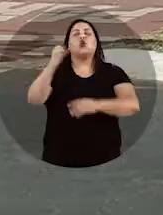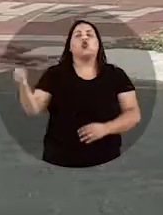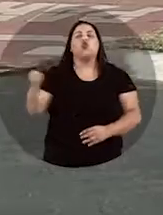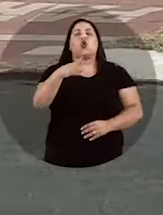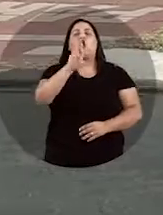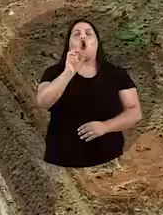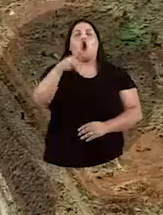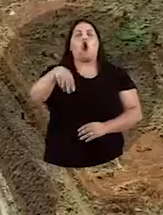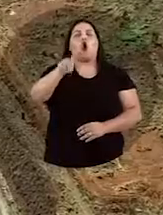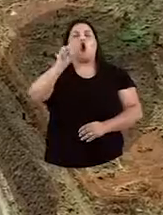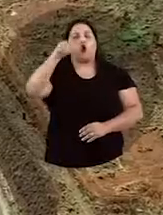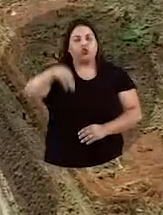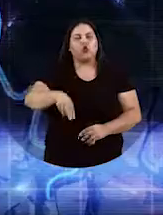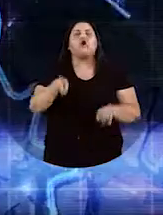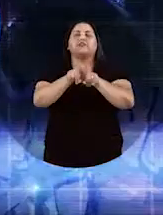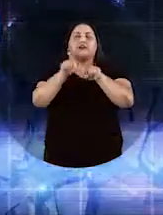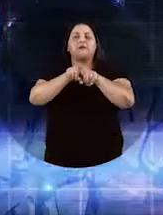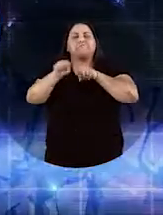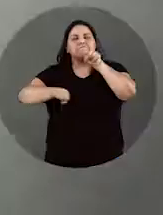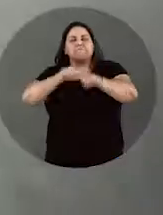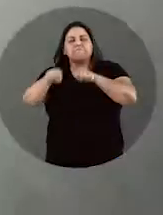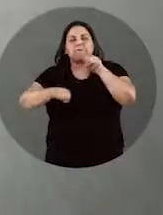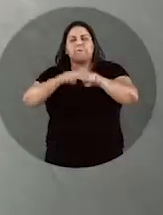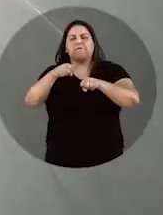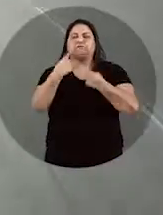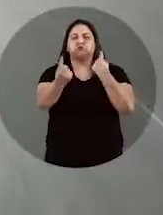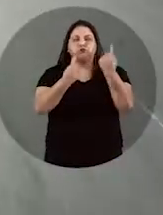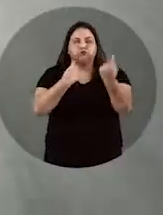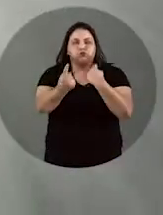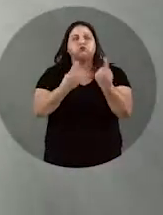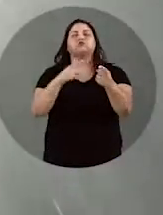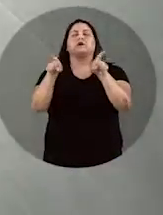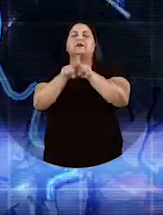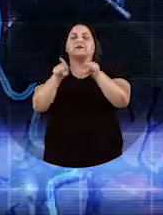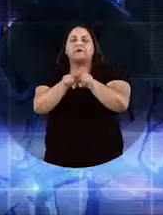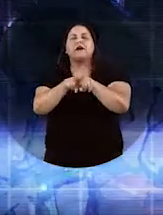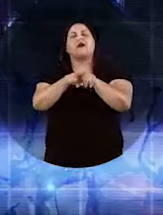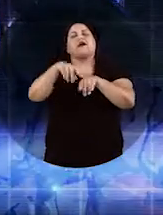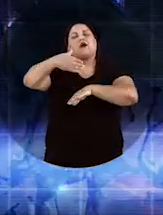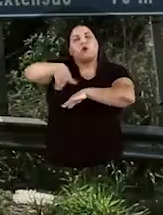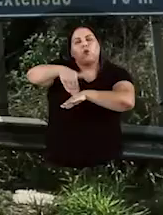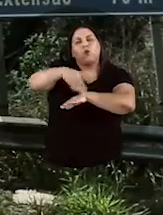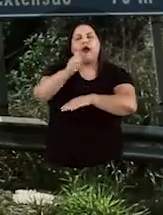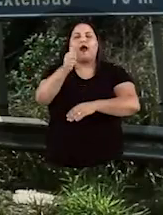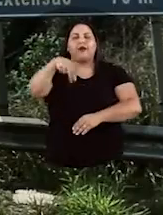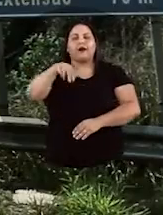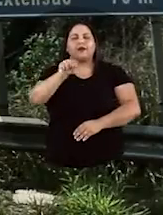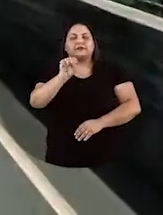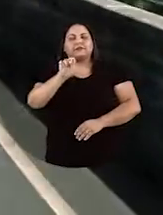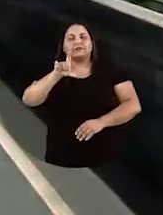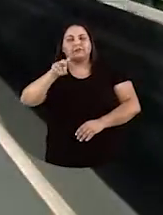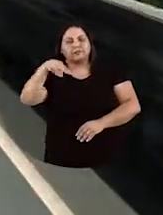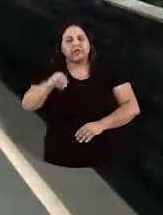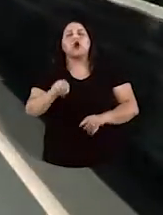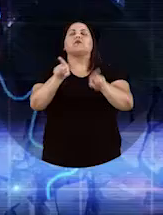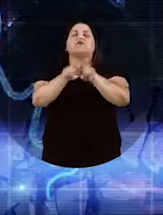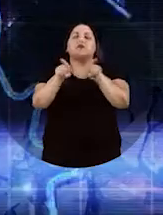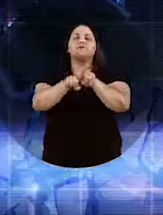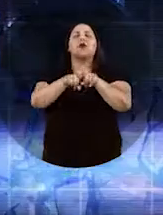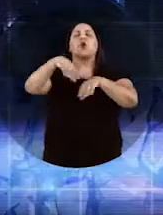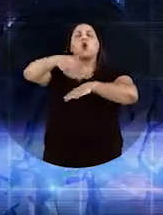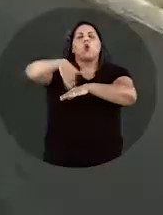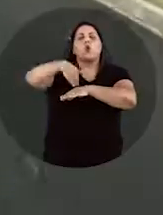Implantação de ciclovias e de novos acessos à região leste, como o prolongamento da Avenida Anselmo. A região oeste com duas novas pontes sobre Uberabinha.